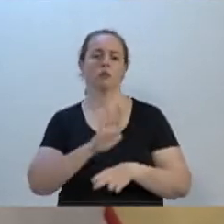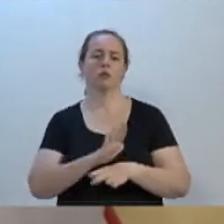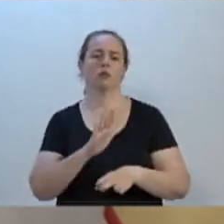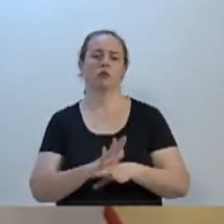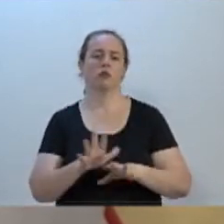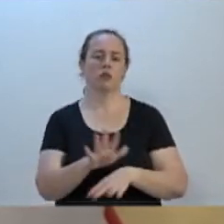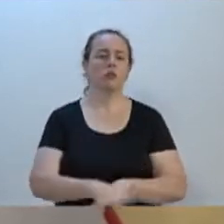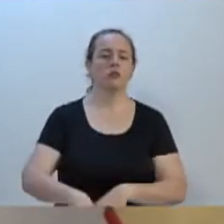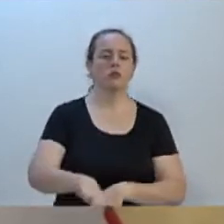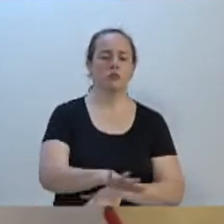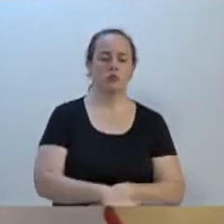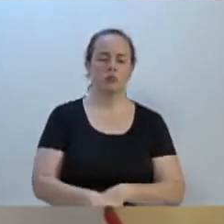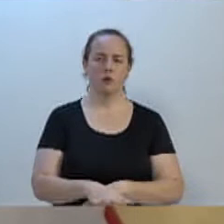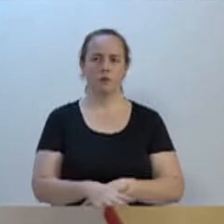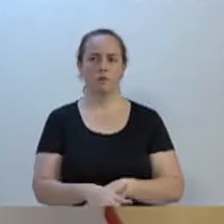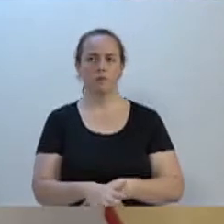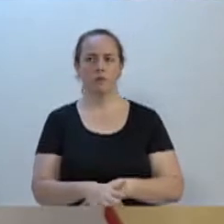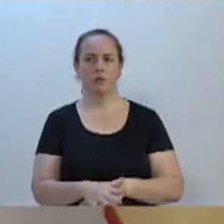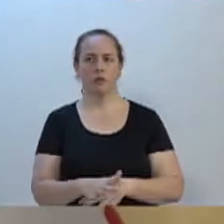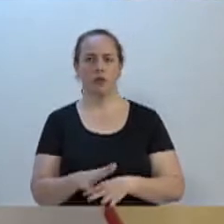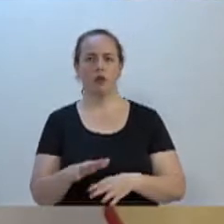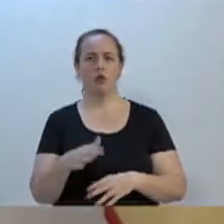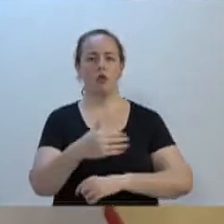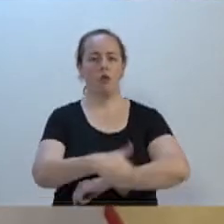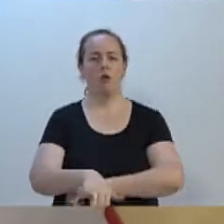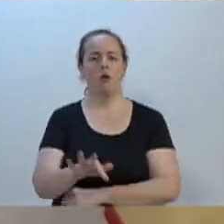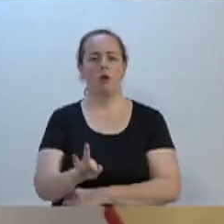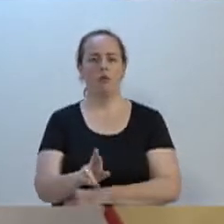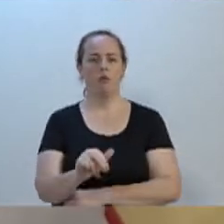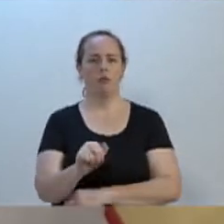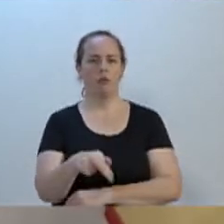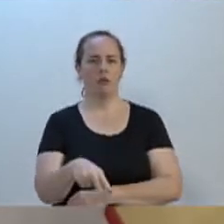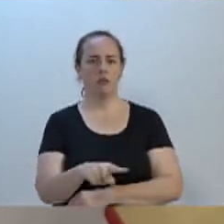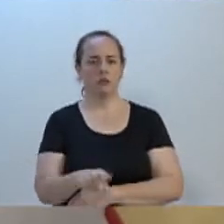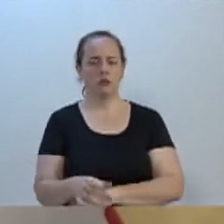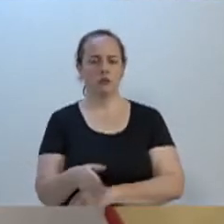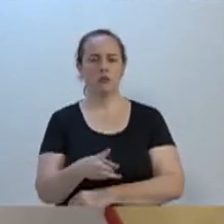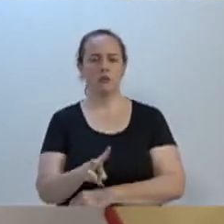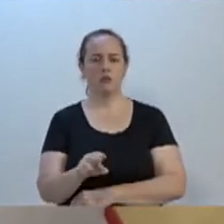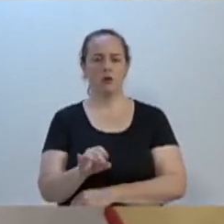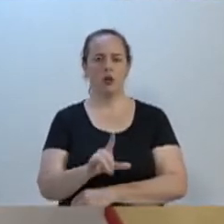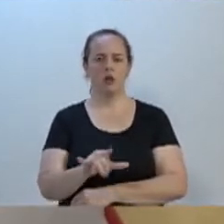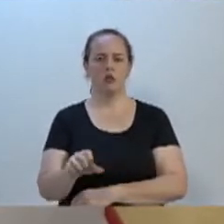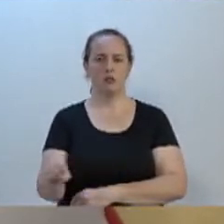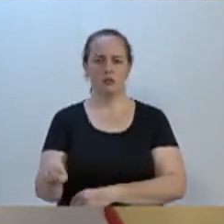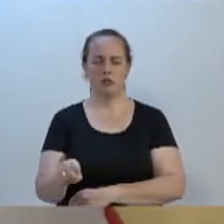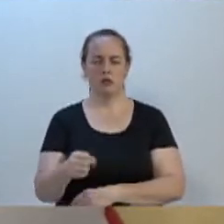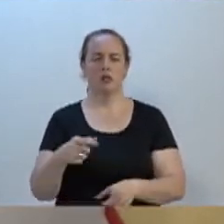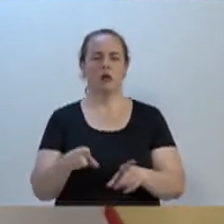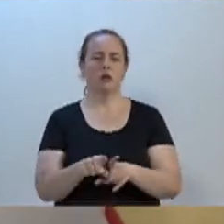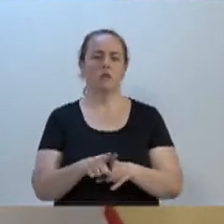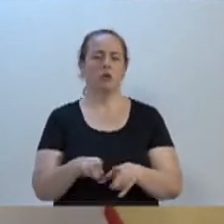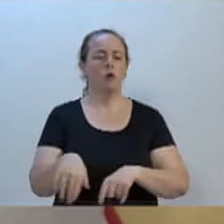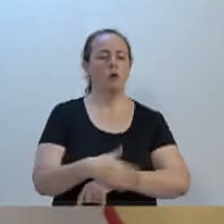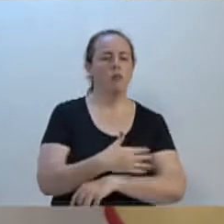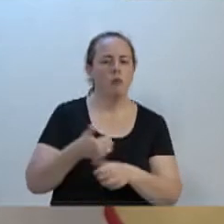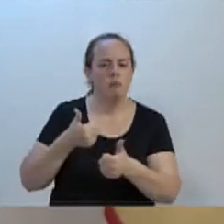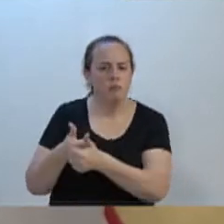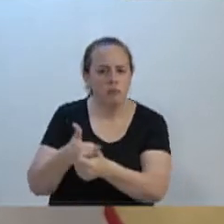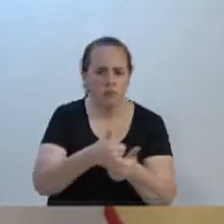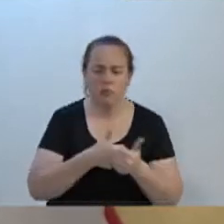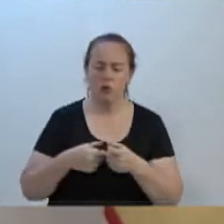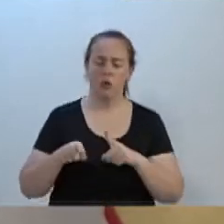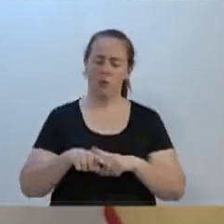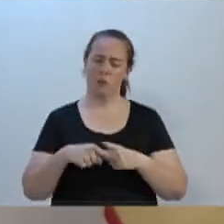a região da Fransvoles e Transversais. Porque não dá mais